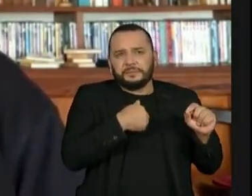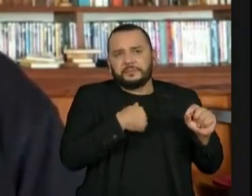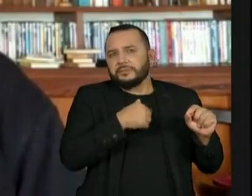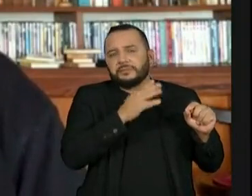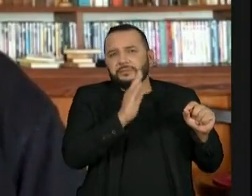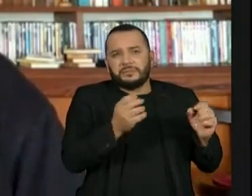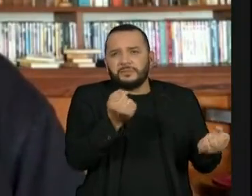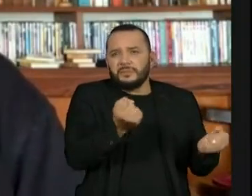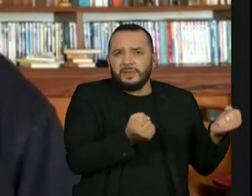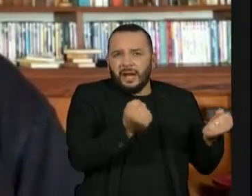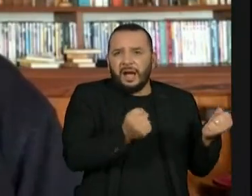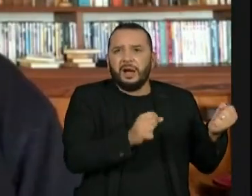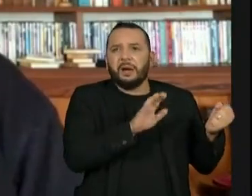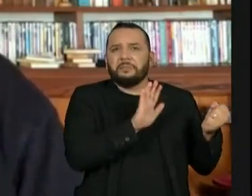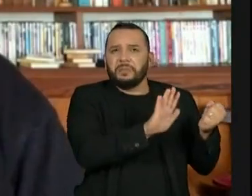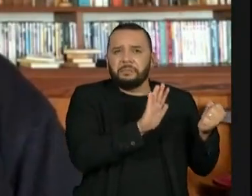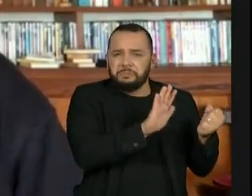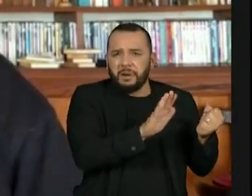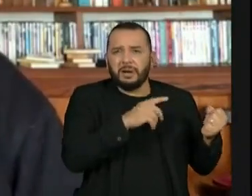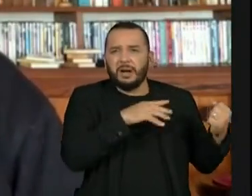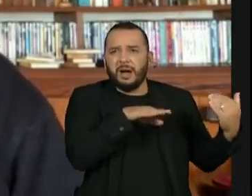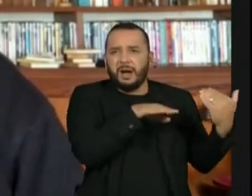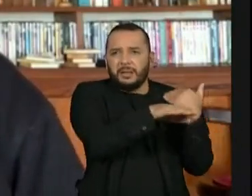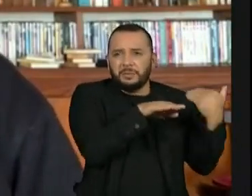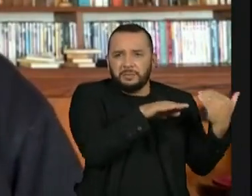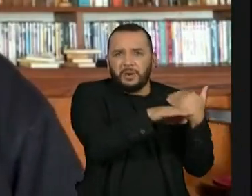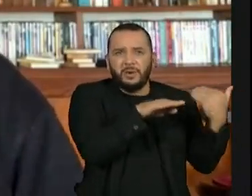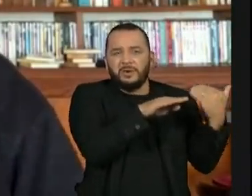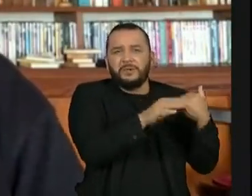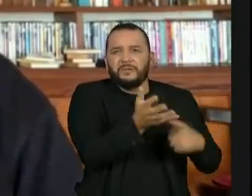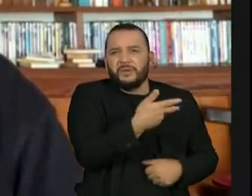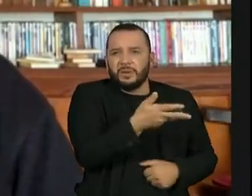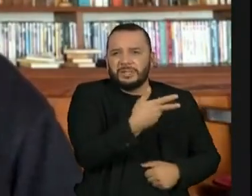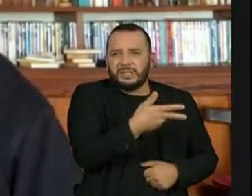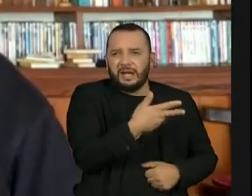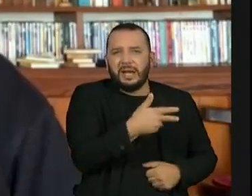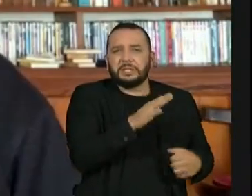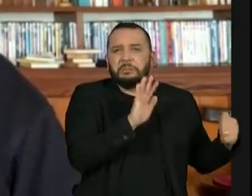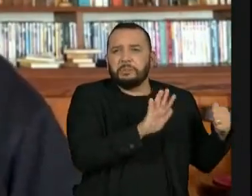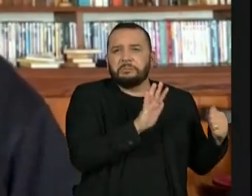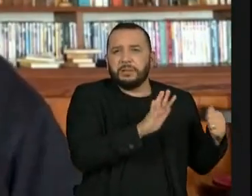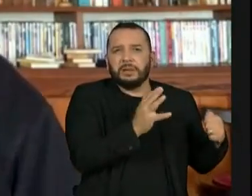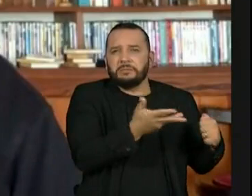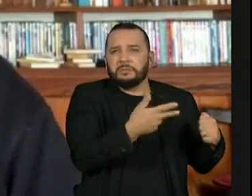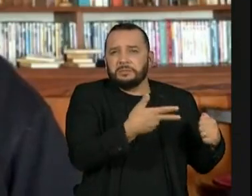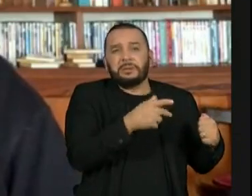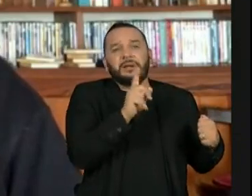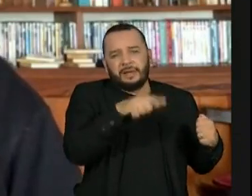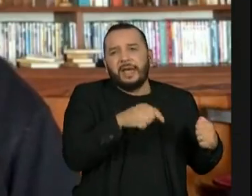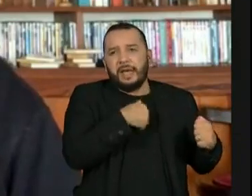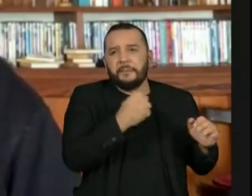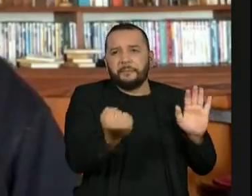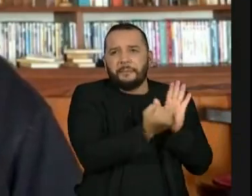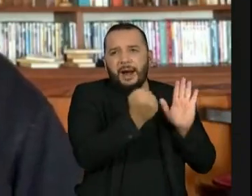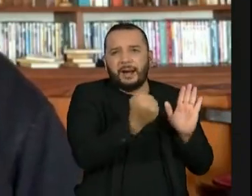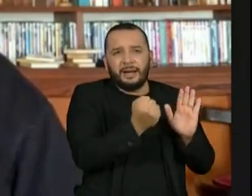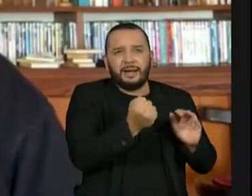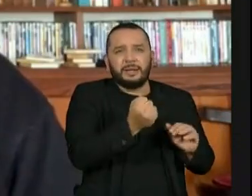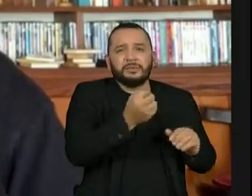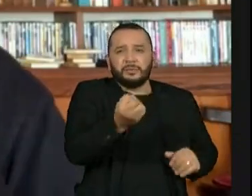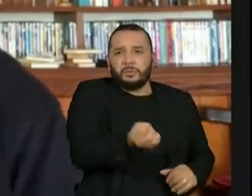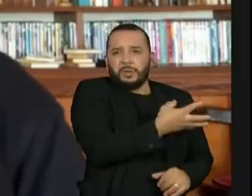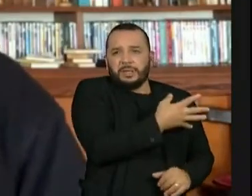do automóvel, da velocidade, o símbolo da velocidade na época, uma coisa, uma marca dos modernistas de modo geral.